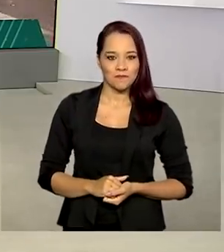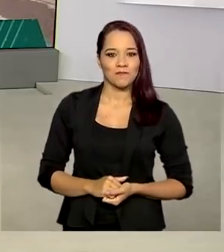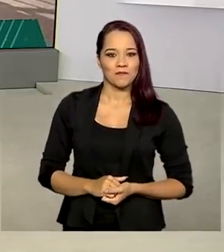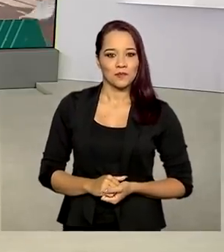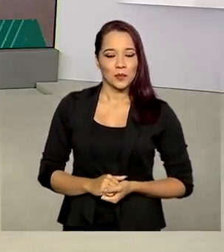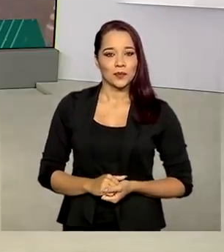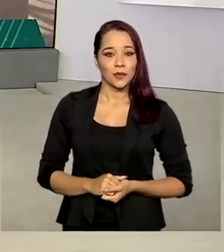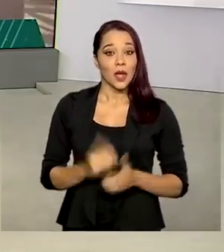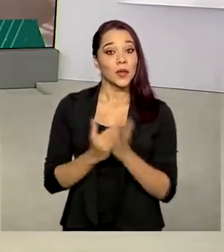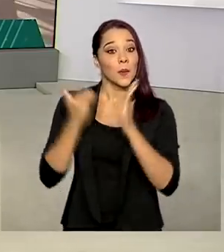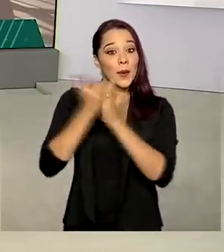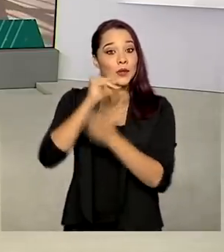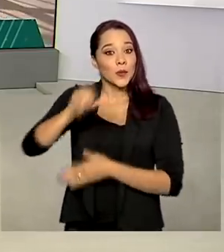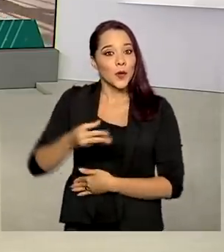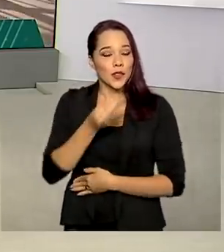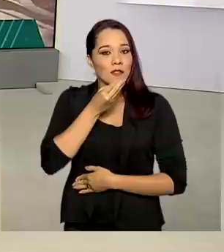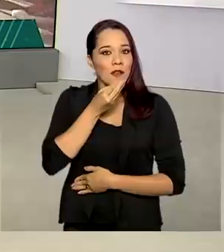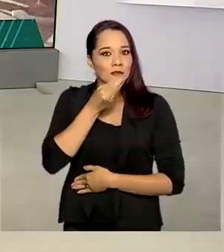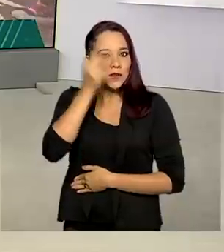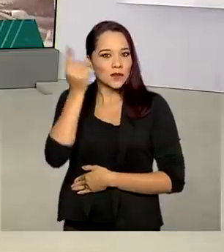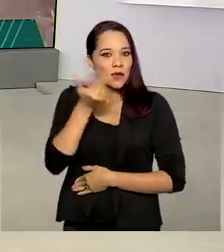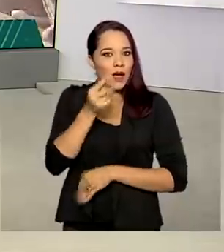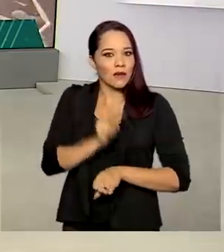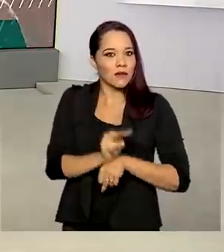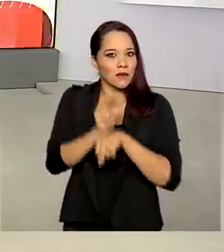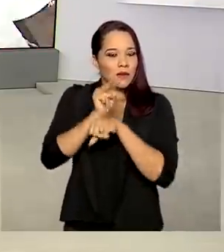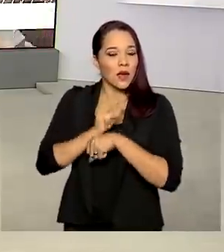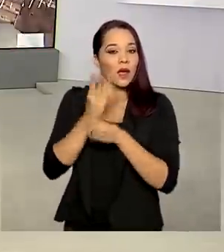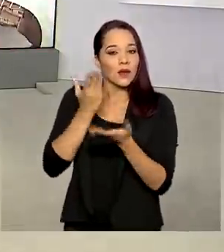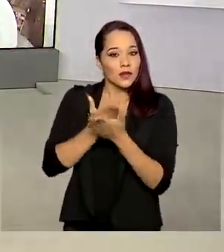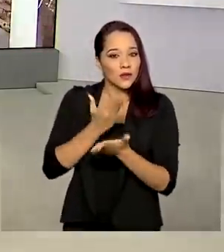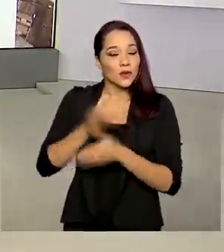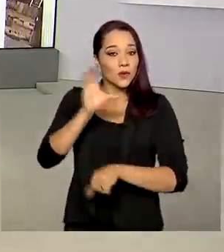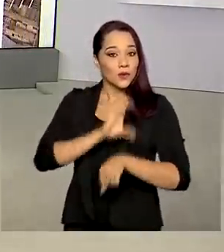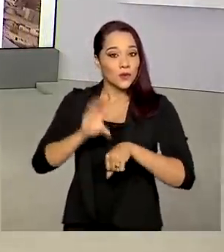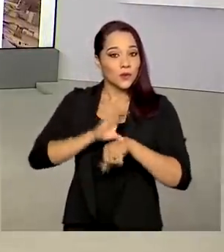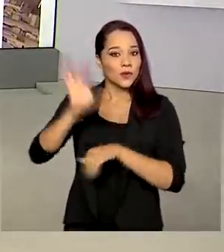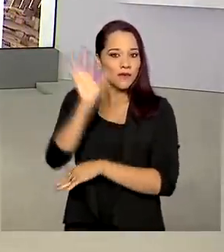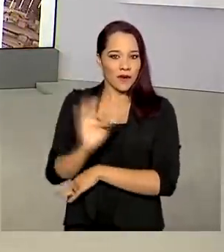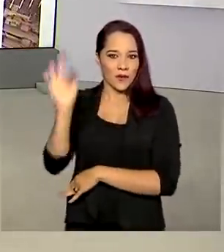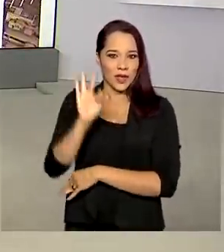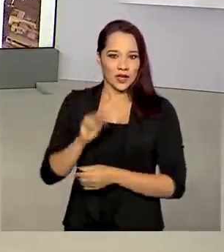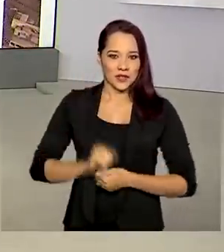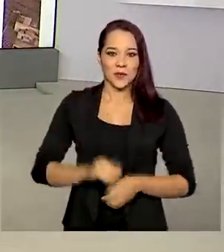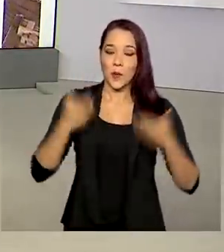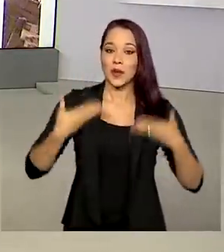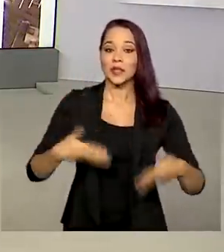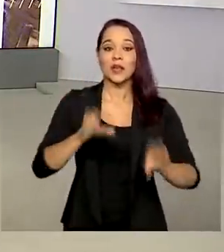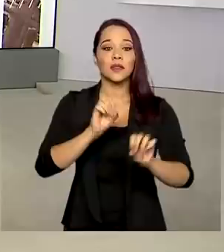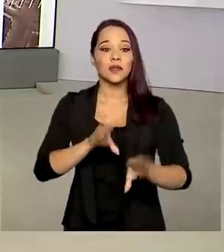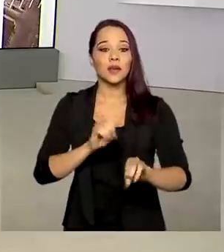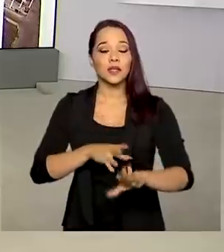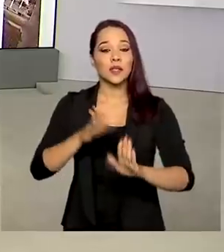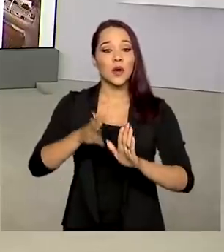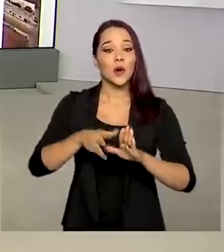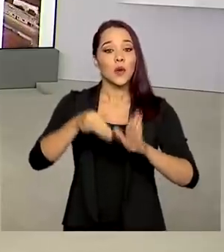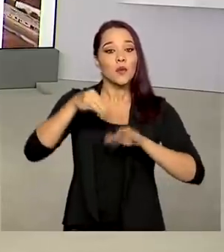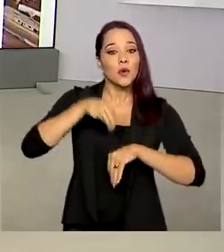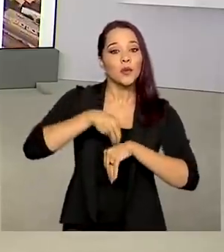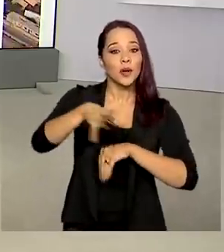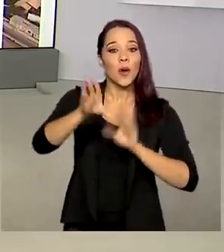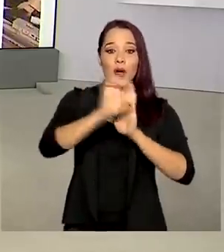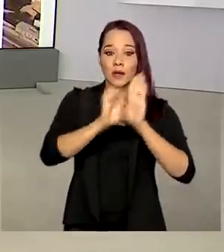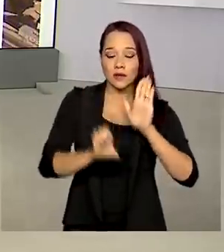Mais uma oportunidade para quem busca financiar os estudos em um curso superior. O Ministério da Educação publicou o edital